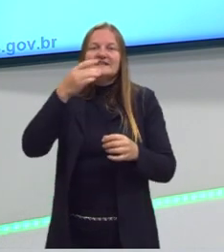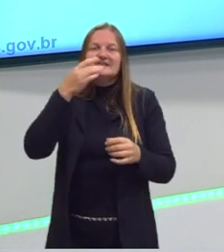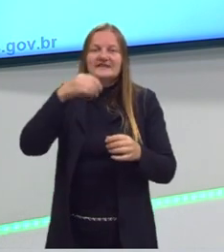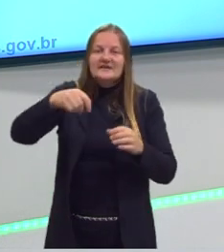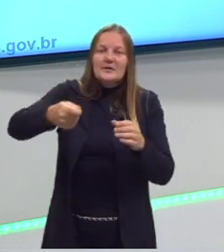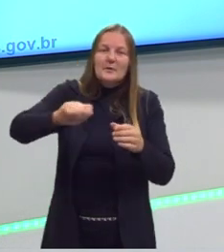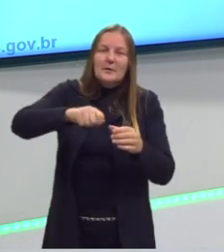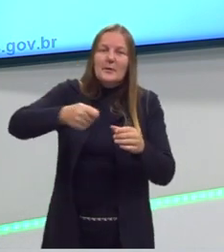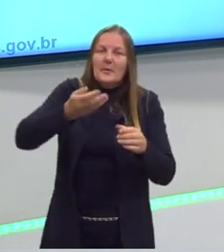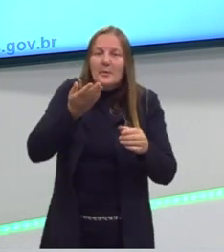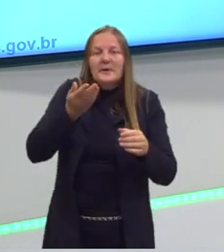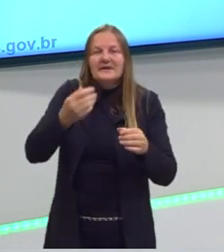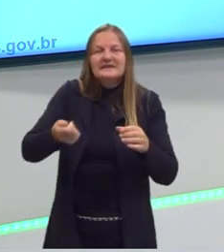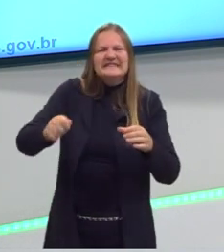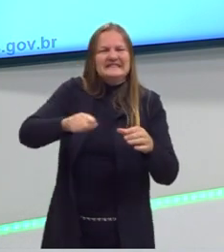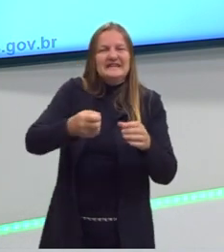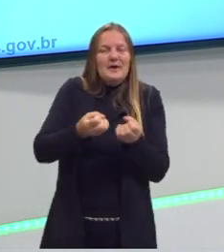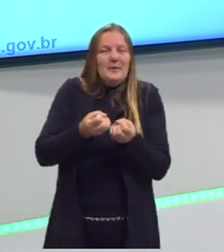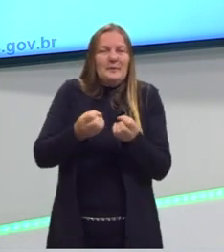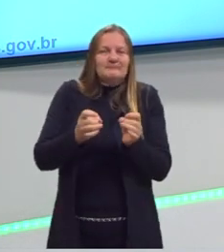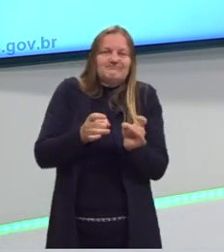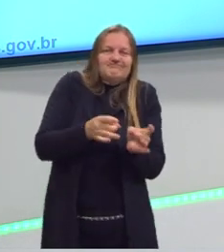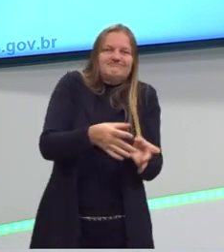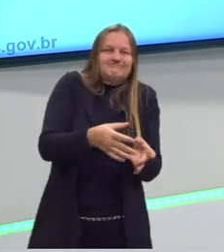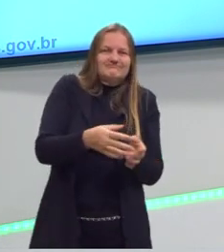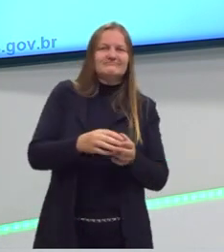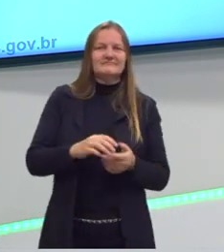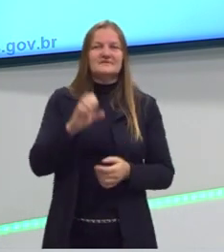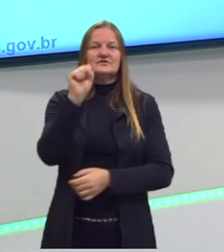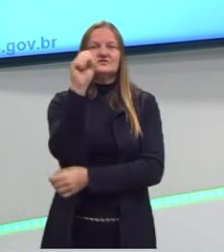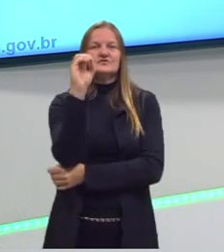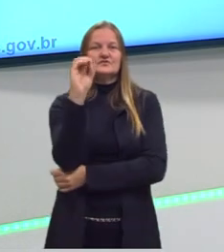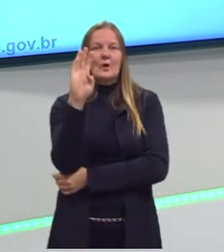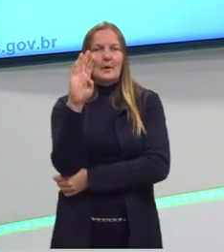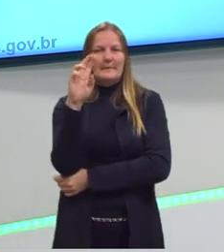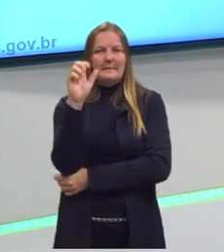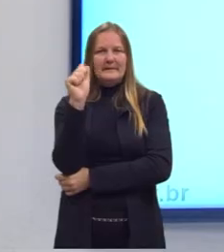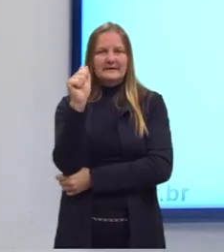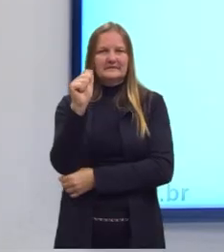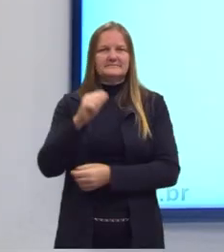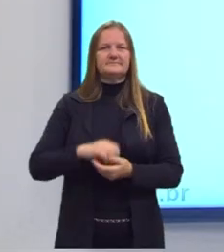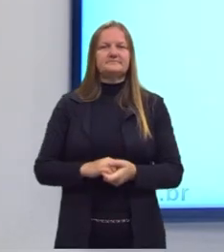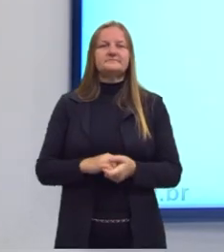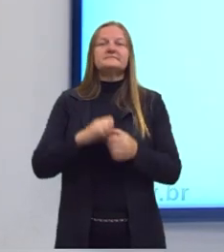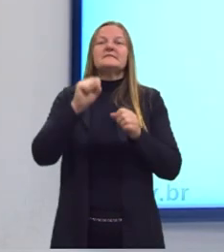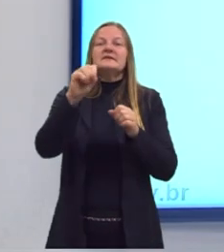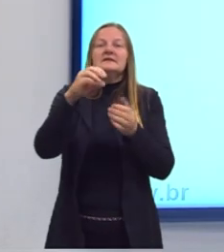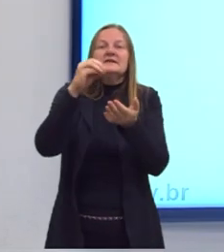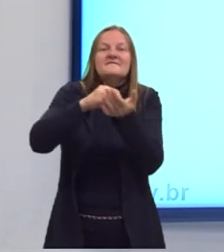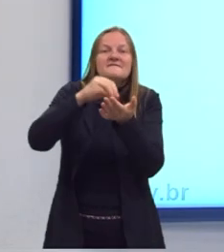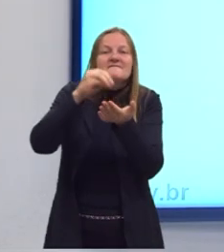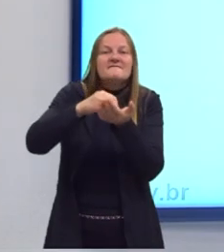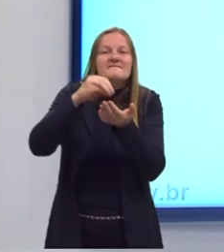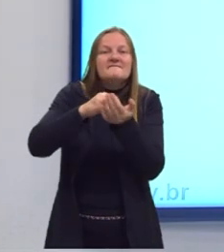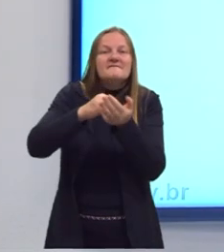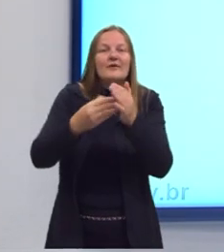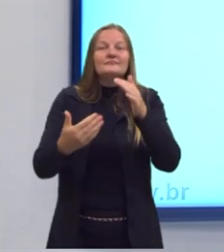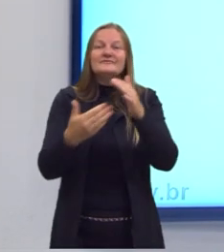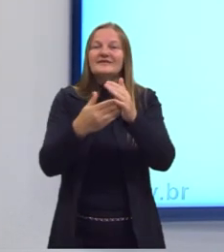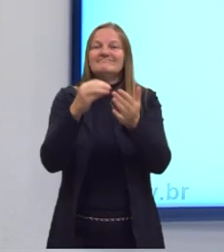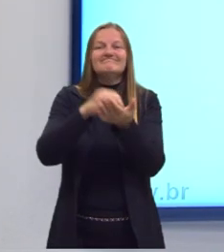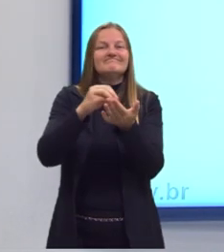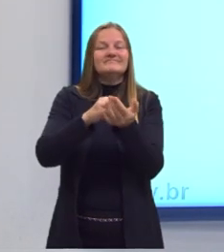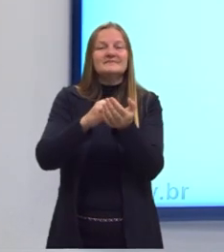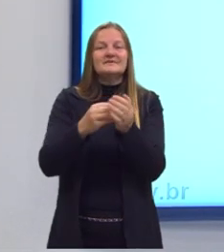de farinha lá no final do bolo. Não vou usar toda a minha farinha. Se eu tiver um reagente limitante, vai limitar a quantidade